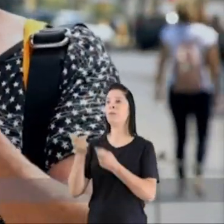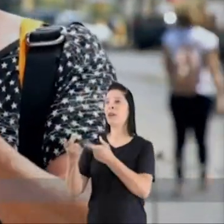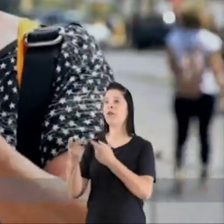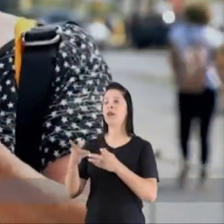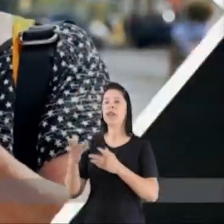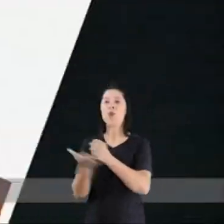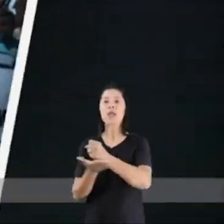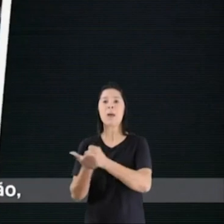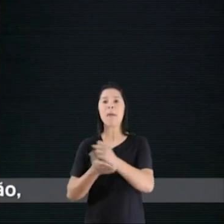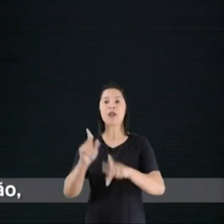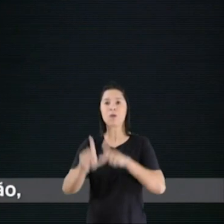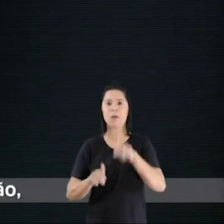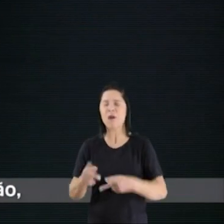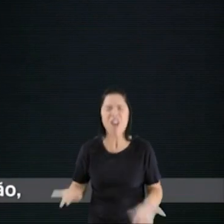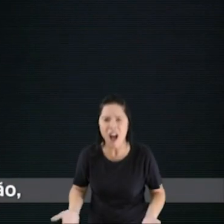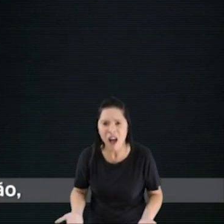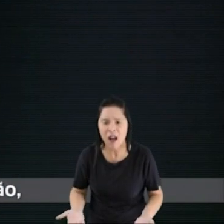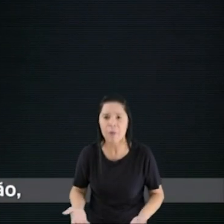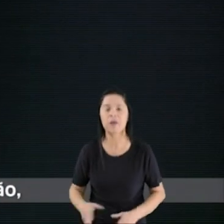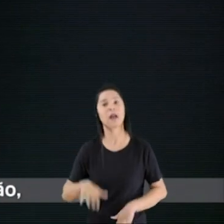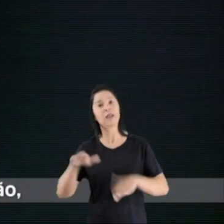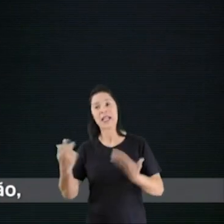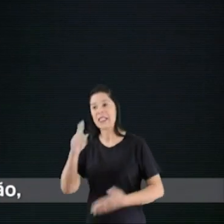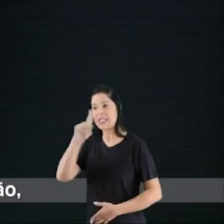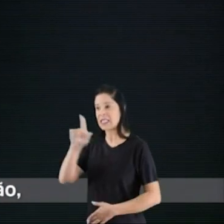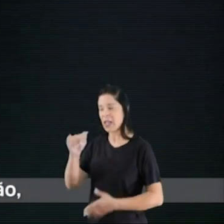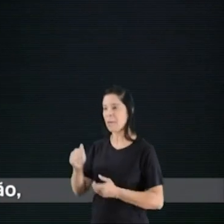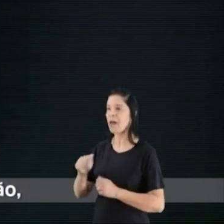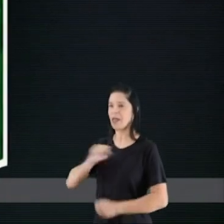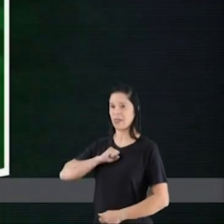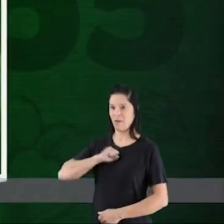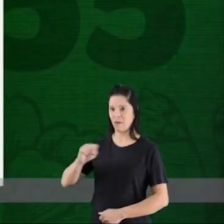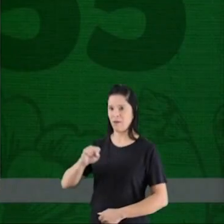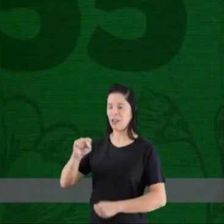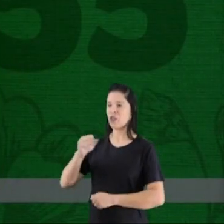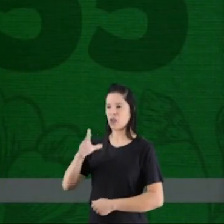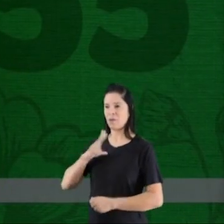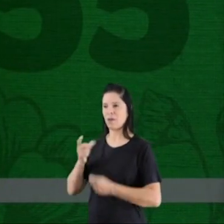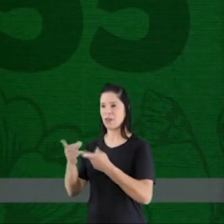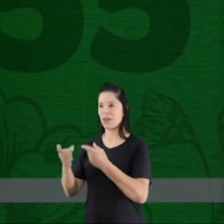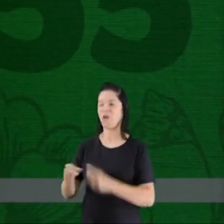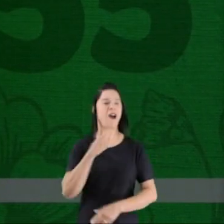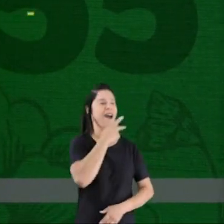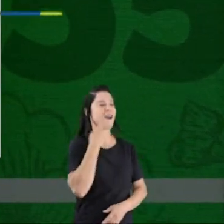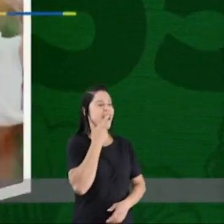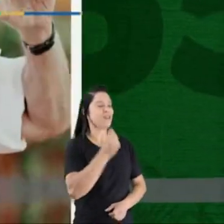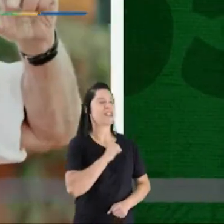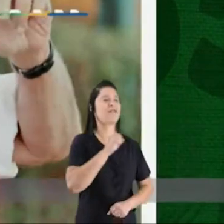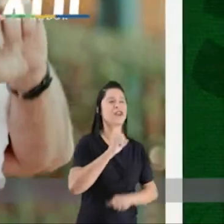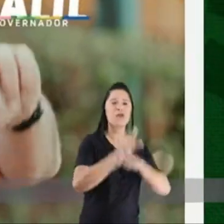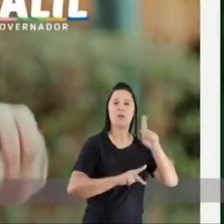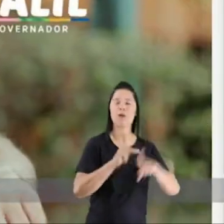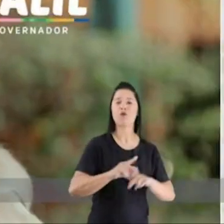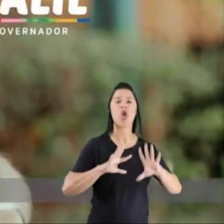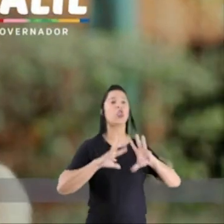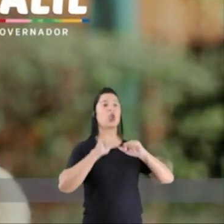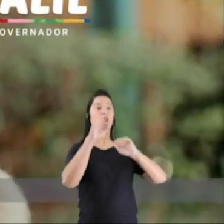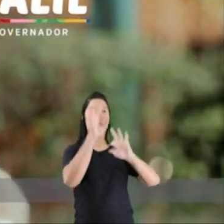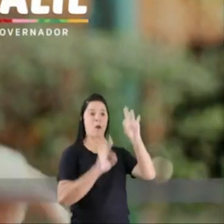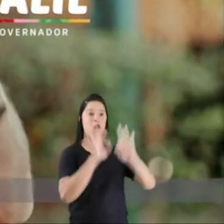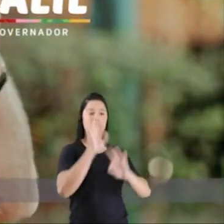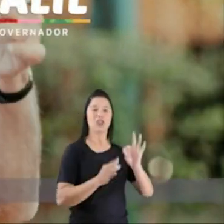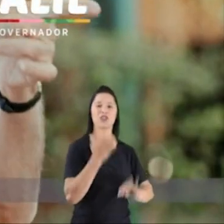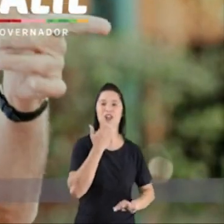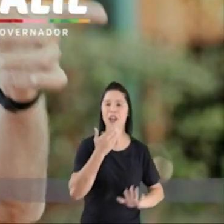é básico para o povo? Enquanto o Zema defende a privatização, Calil defende o povo. Todo programa de alimentação da